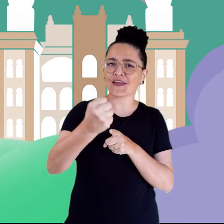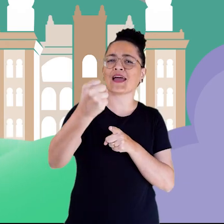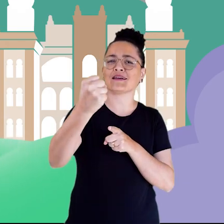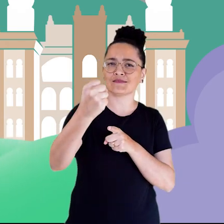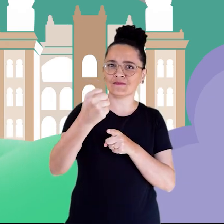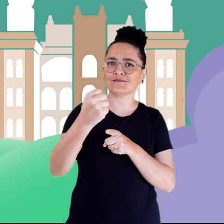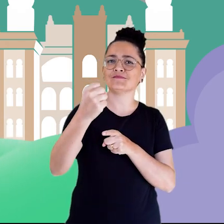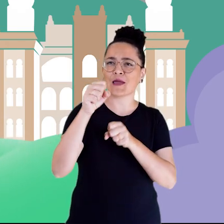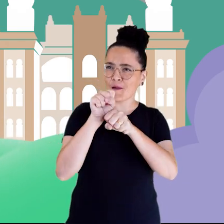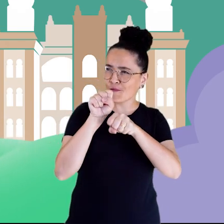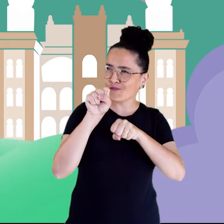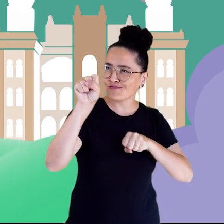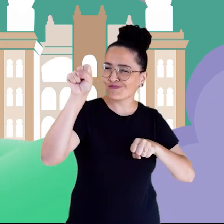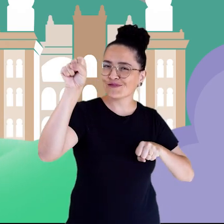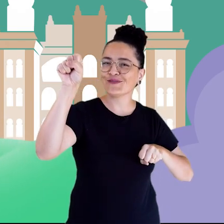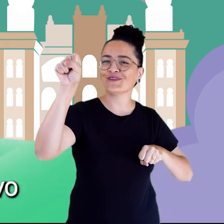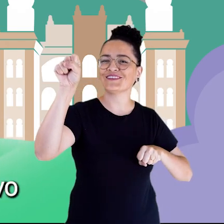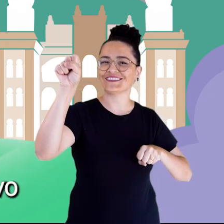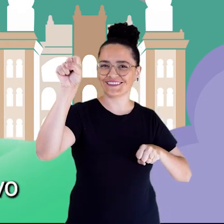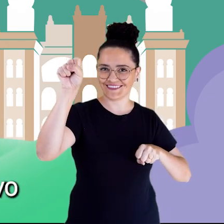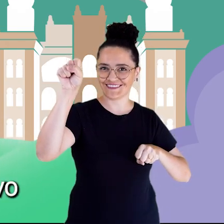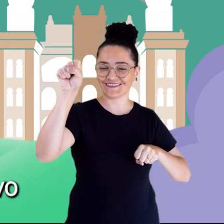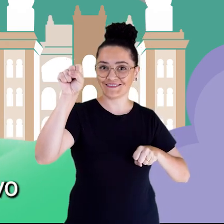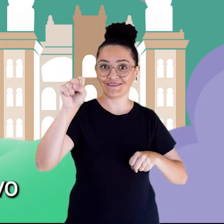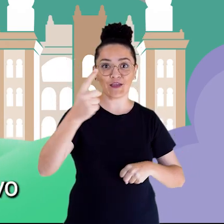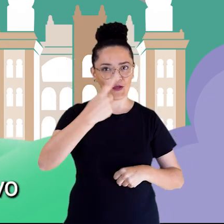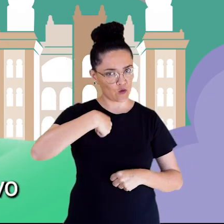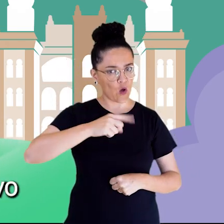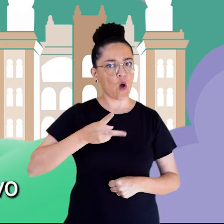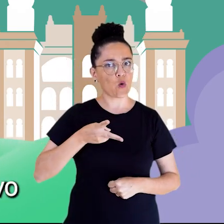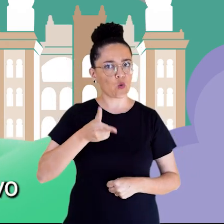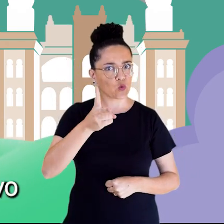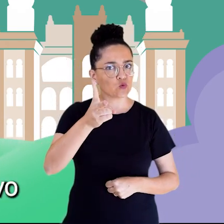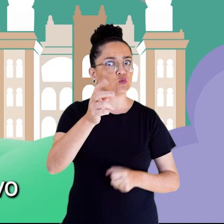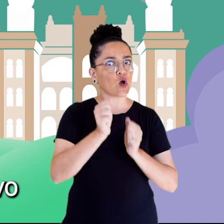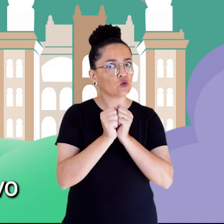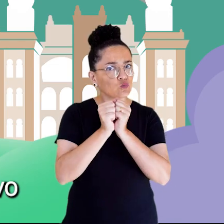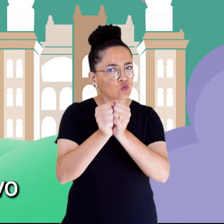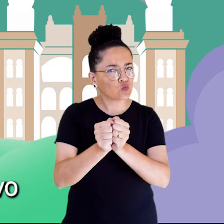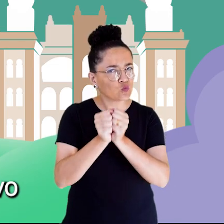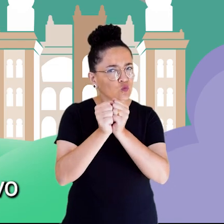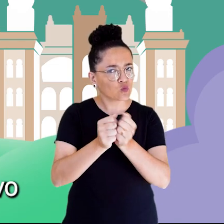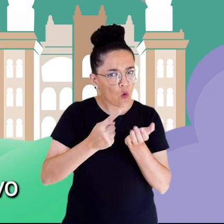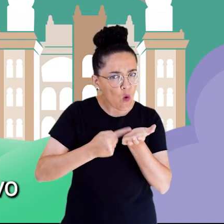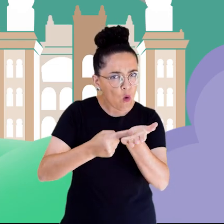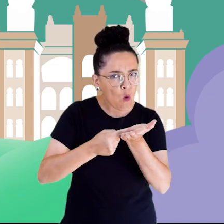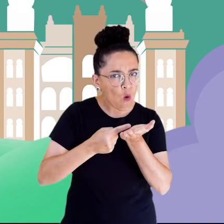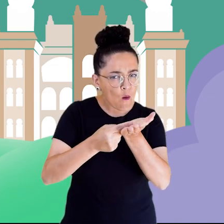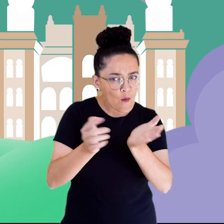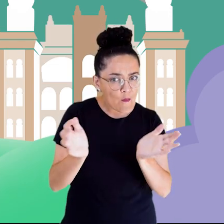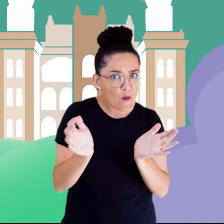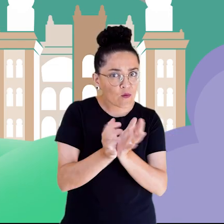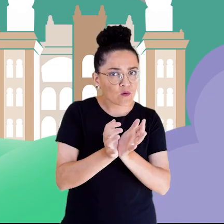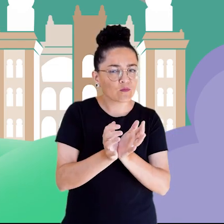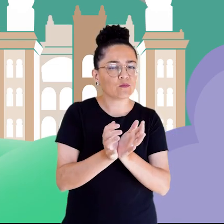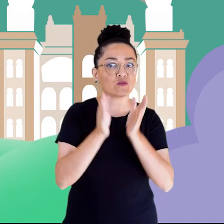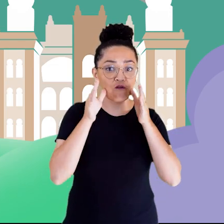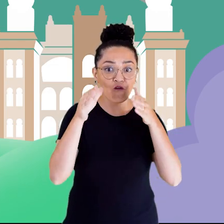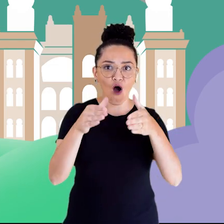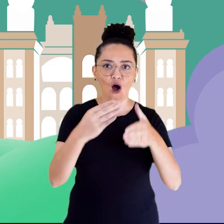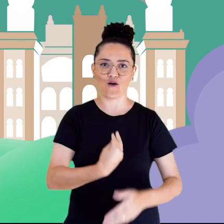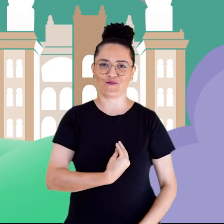heróis e heroínas Estamos e continuamos juntos nesse pacto coletivo pela vida